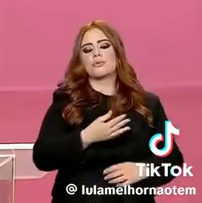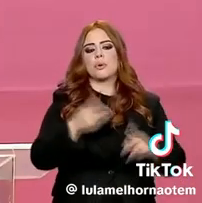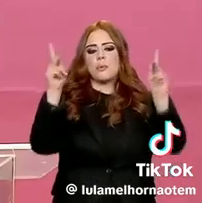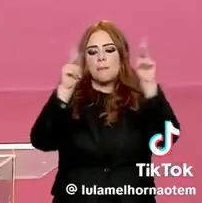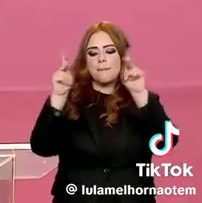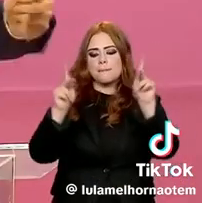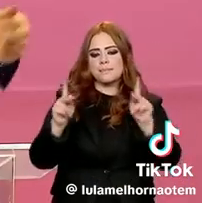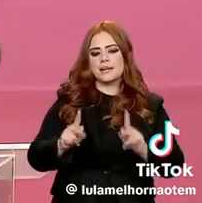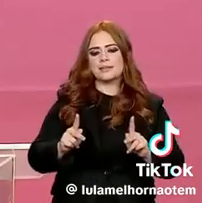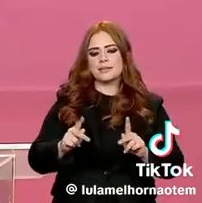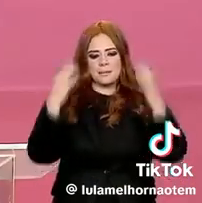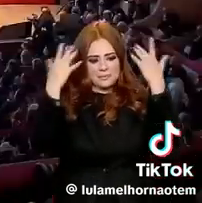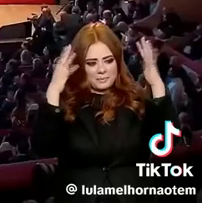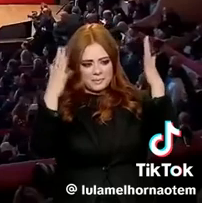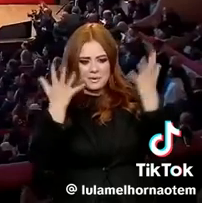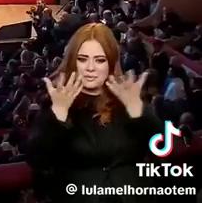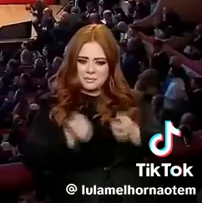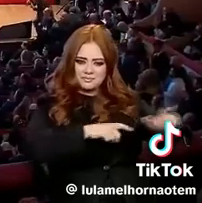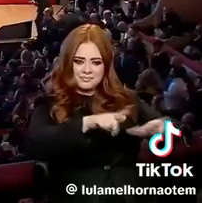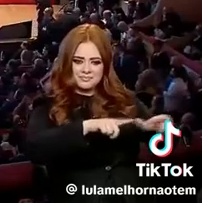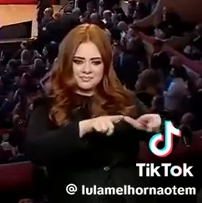Parabéns, parabéns. trabalho. Obrigada.